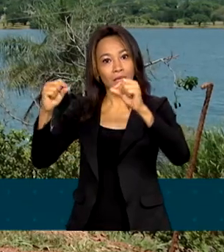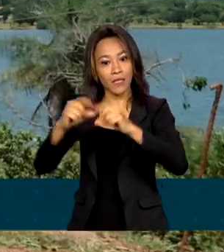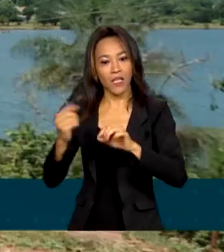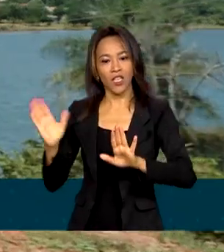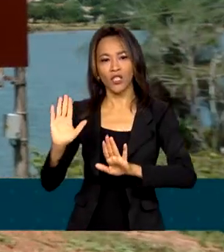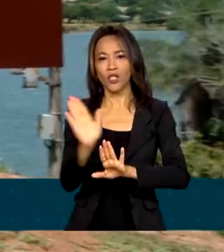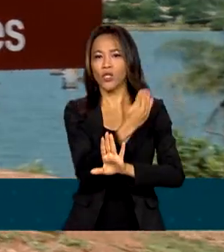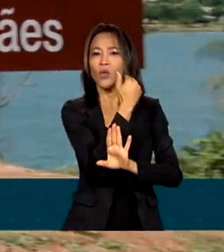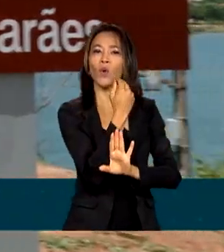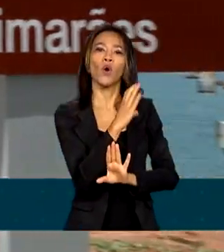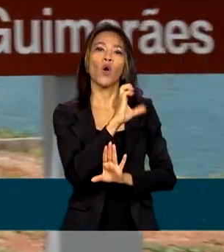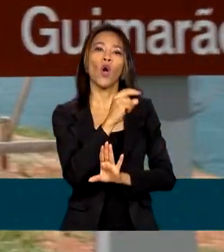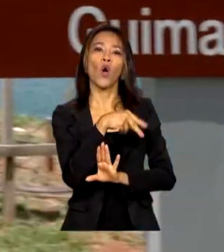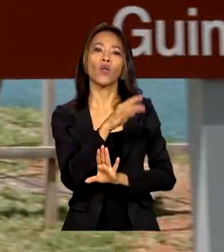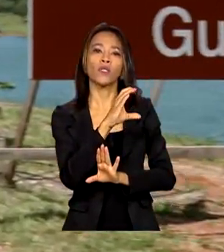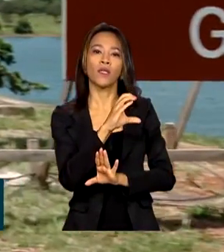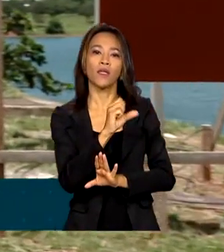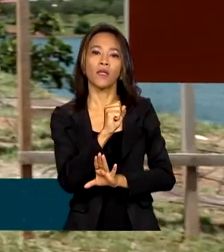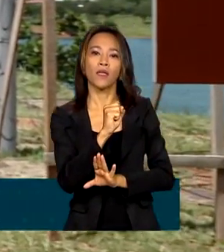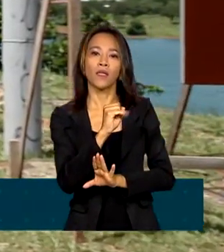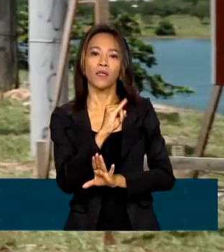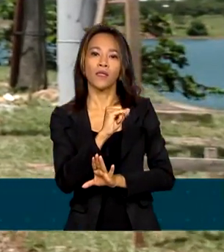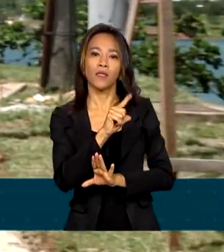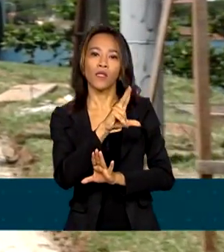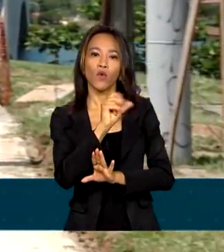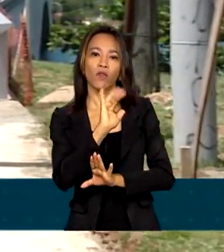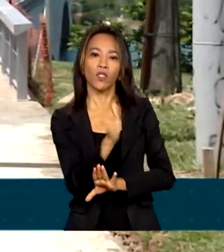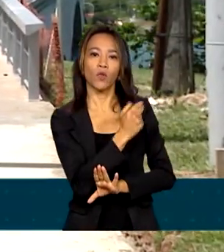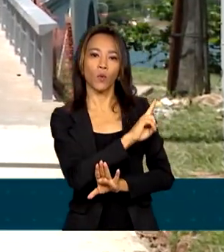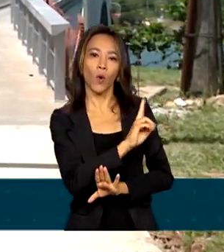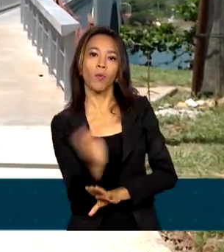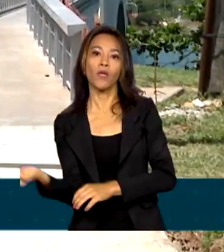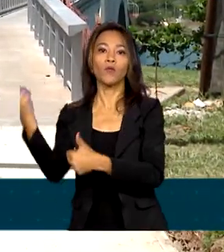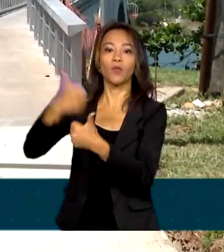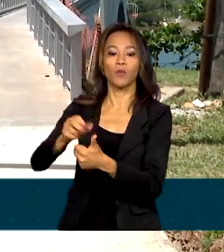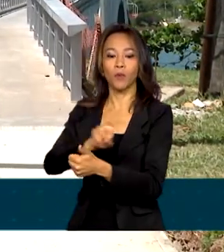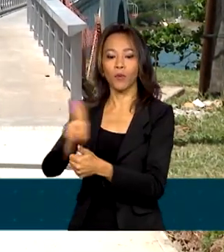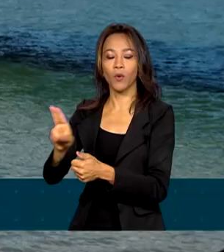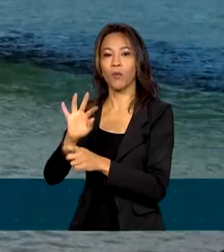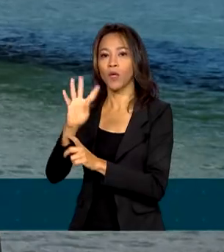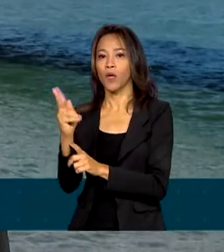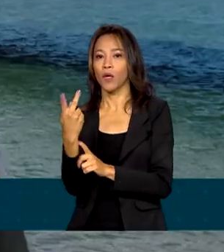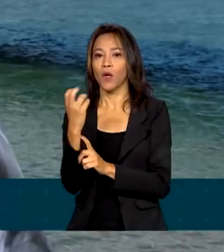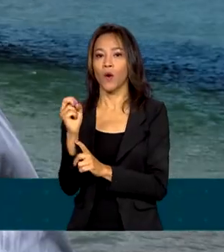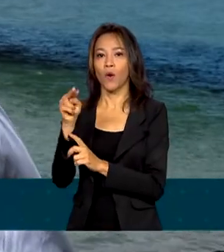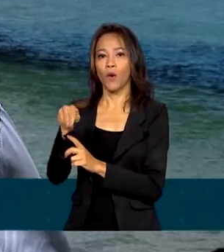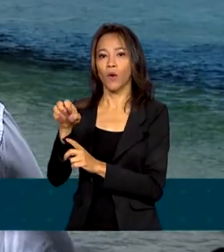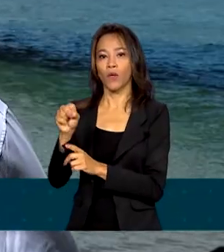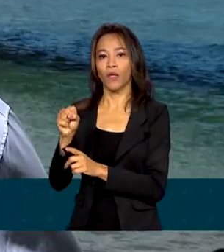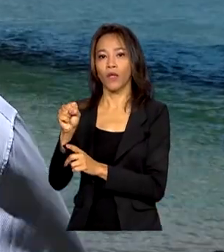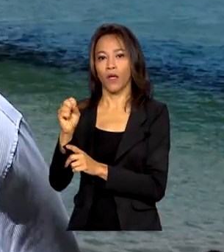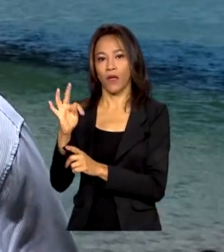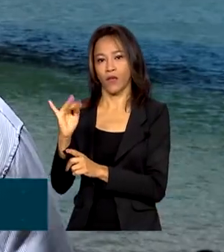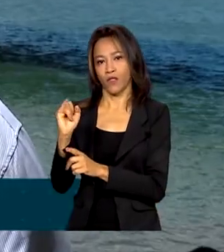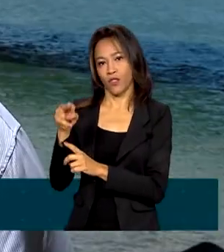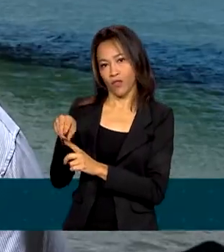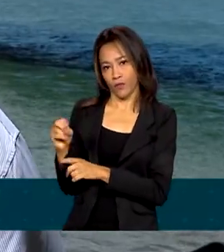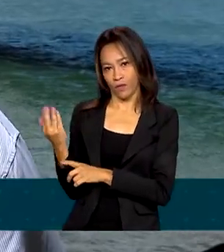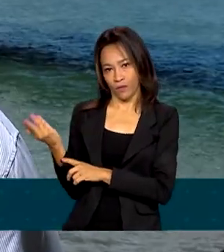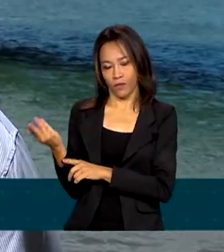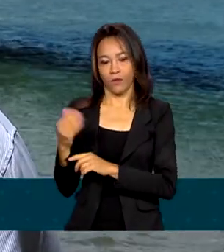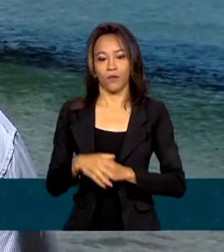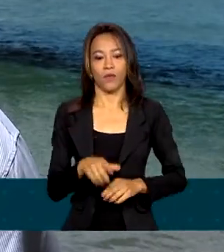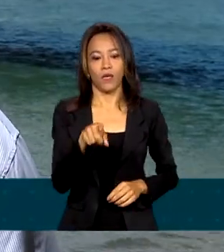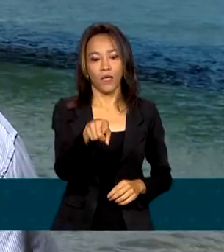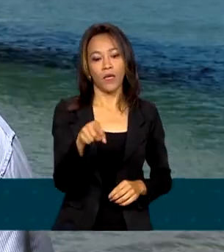chamada de Ponte Costa e Silva para ganhar o título de Ponte Onestino Guimarães. Essa ponte foi projetada por